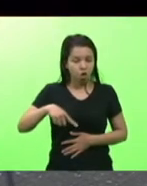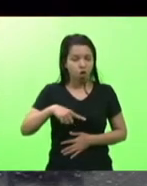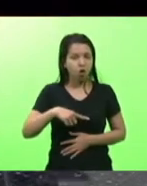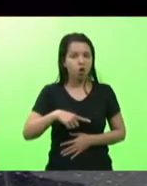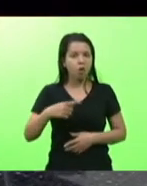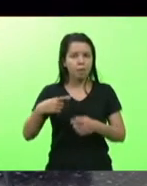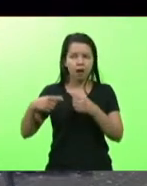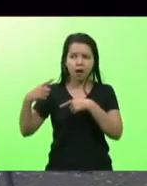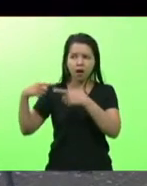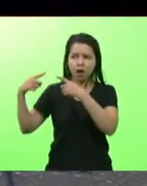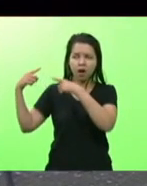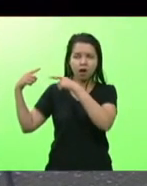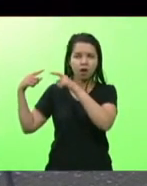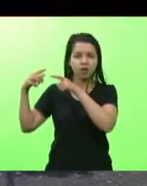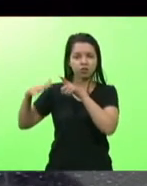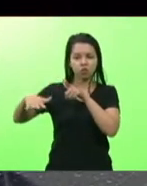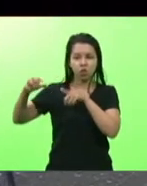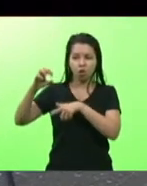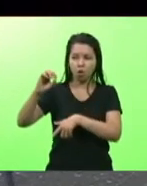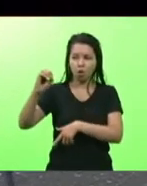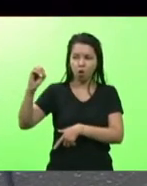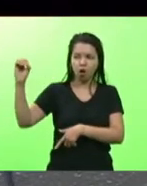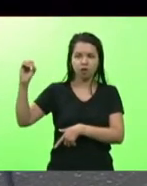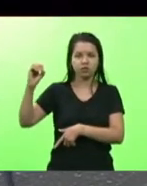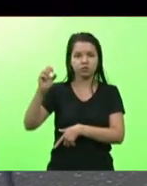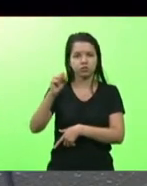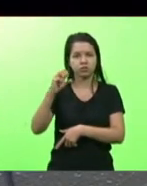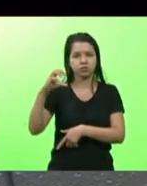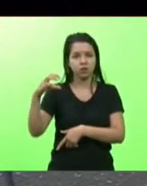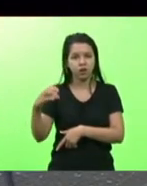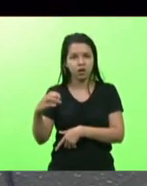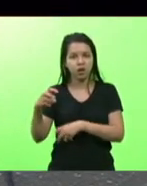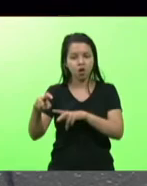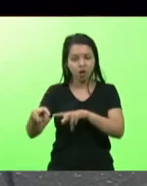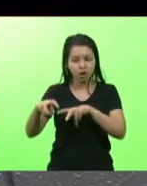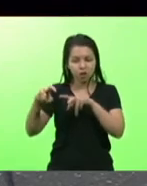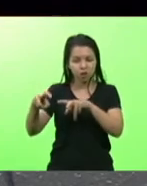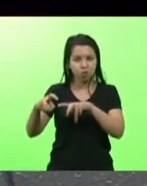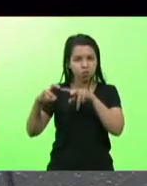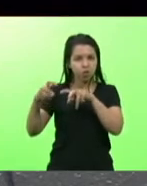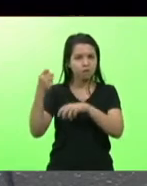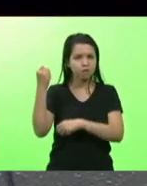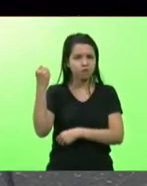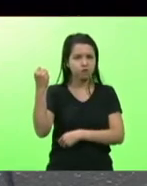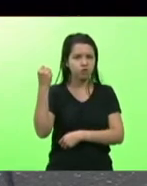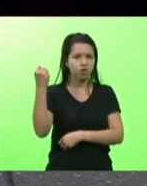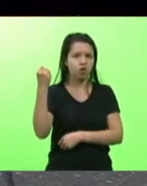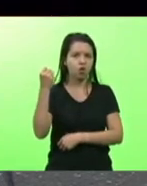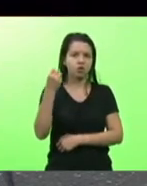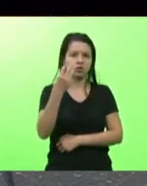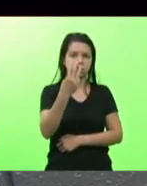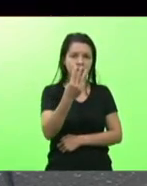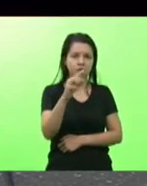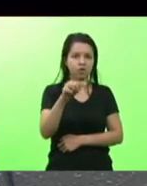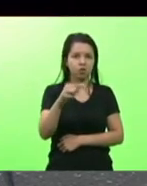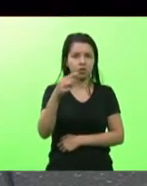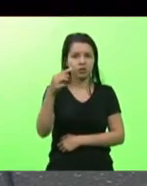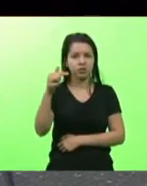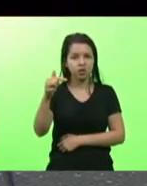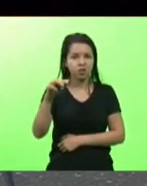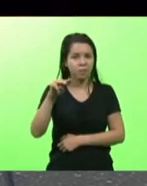lá no nosso grande oeste de Santa Catarina da agricultura cortando 3,7 milhões de reais